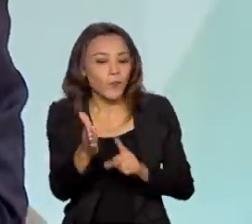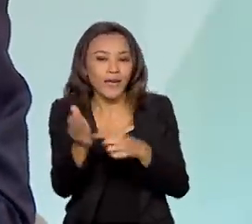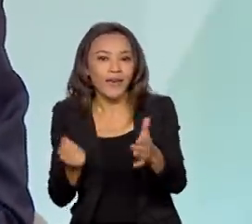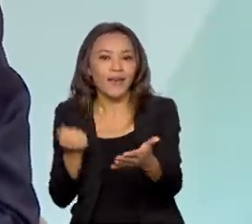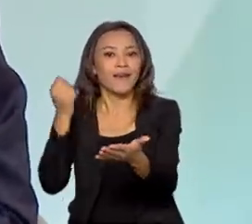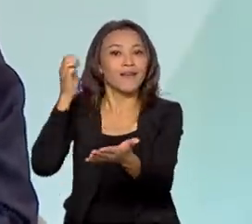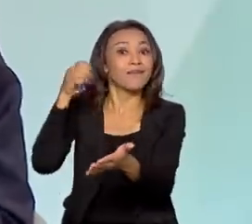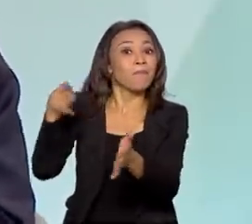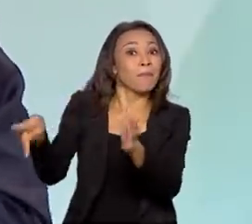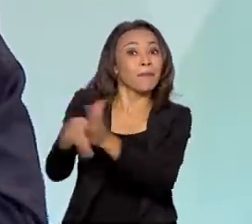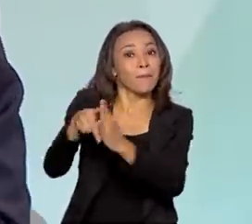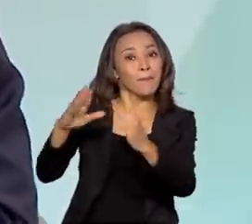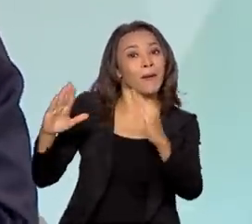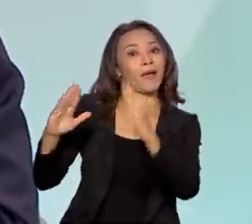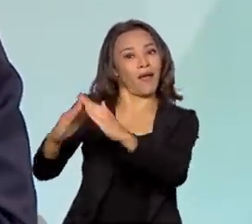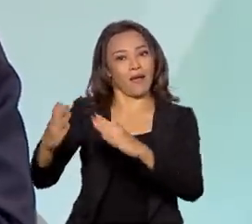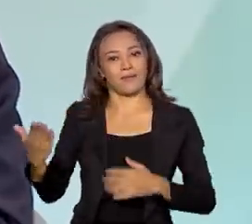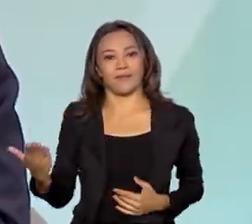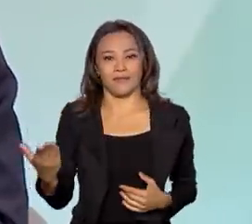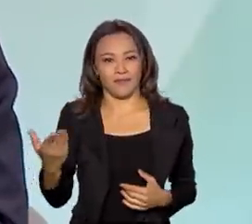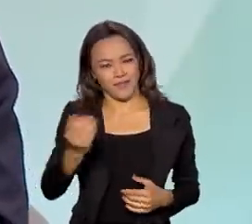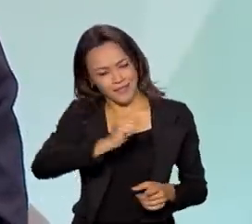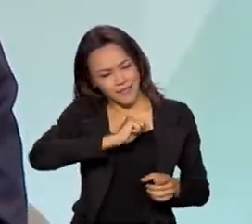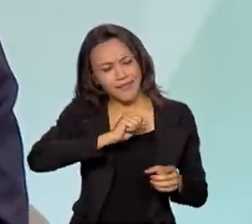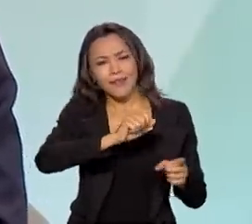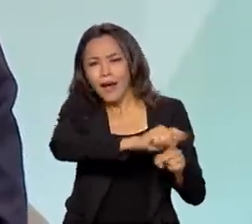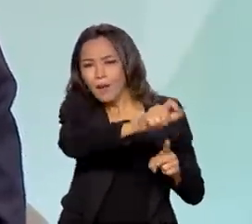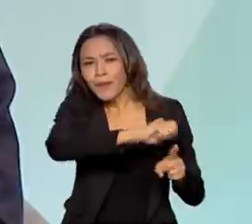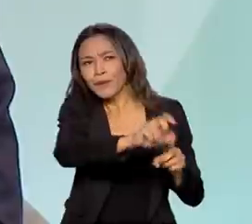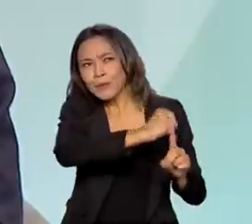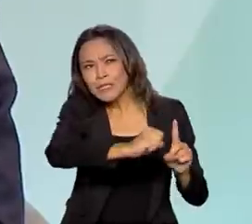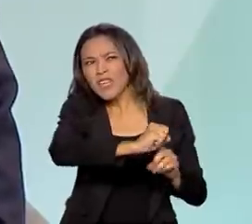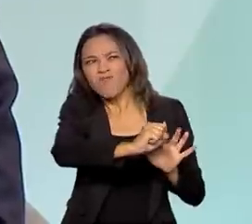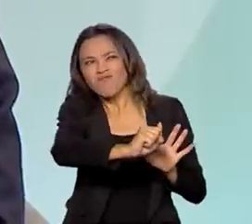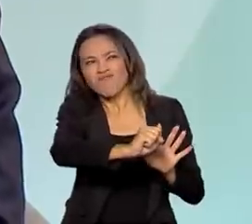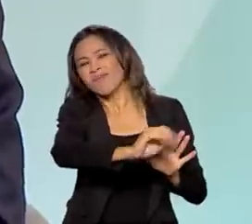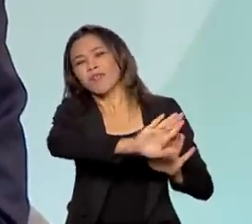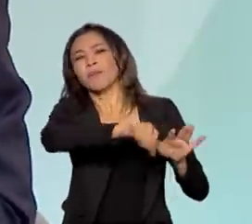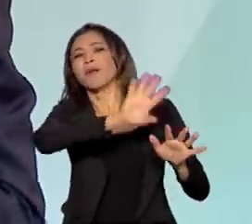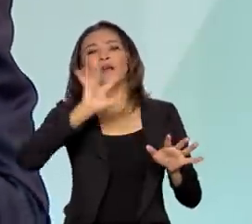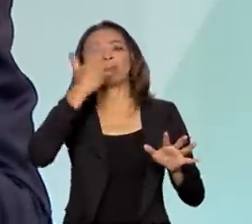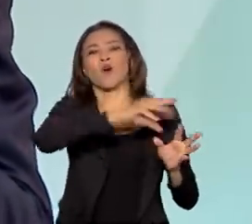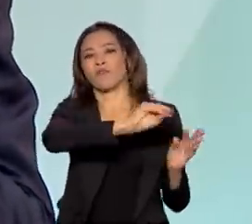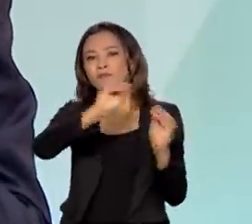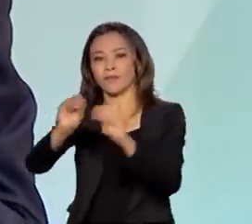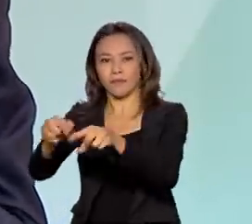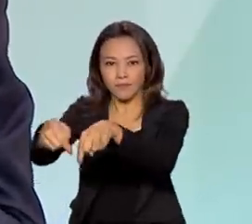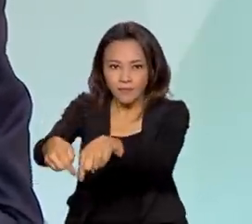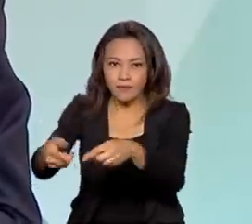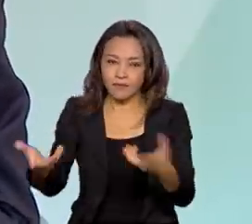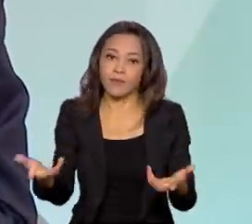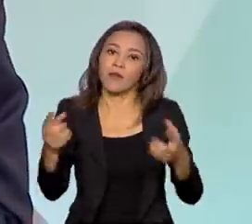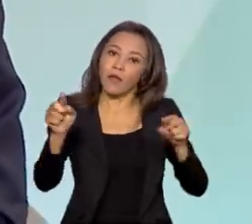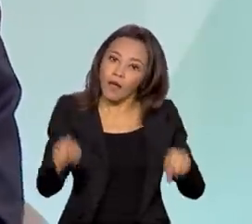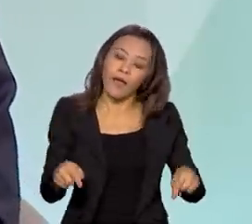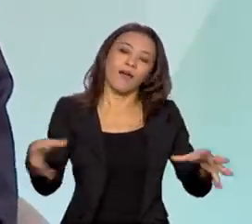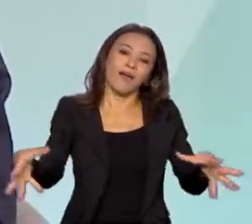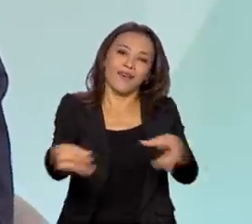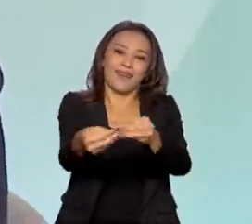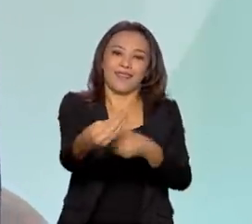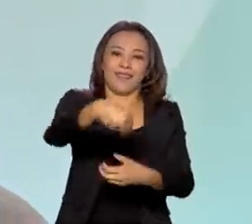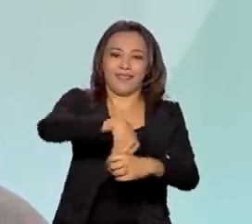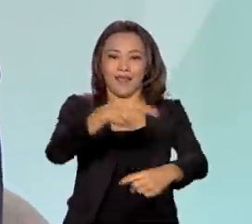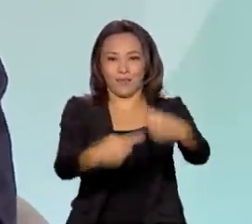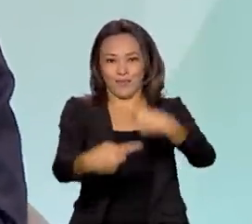É importantíssimo continuarmos tendo produção subsidiada. Sim, mas como uma parte da política e não